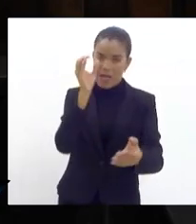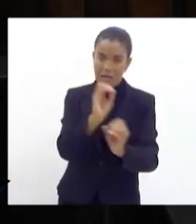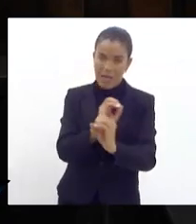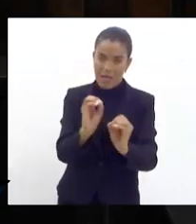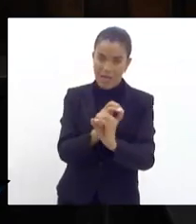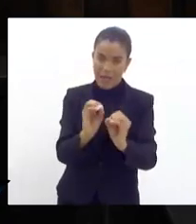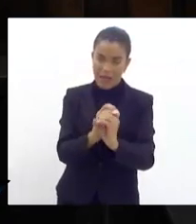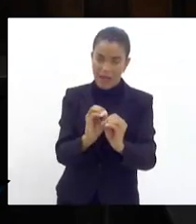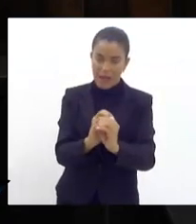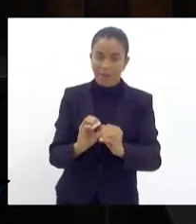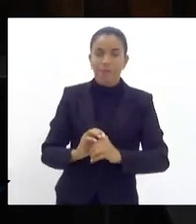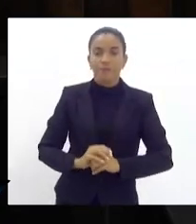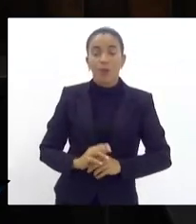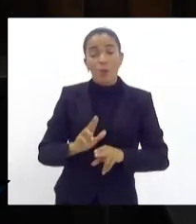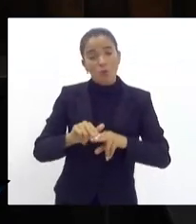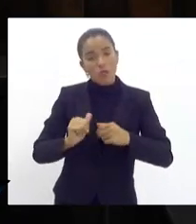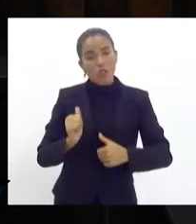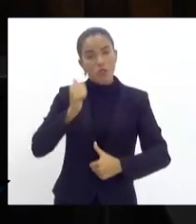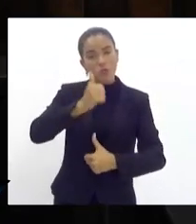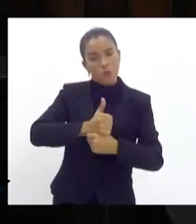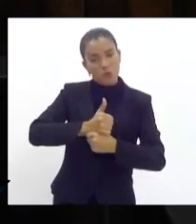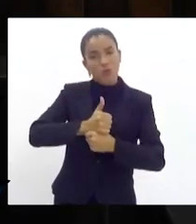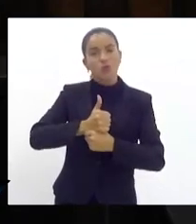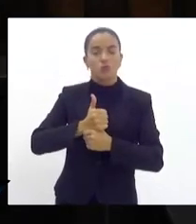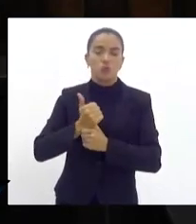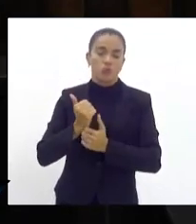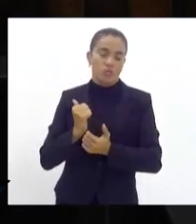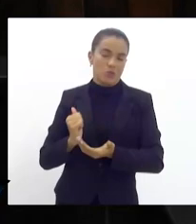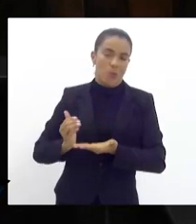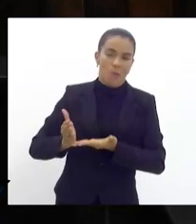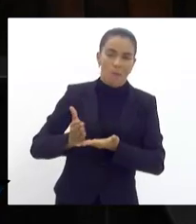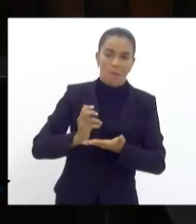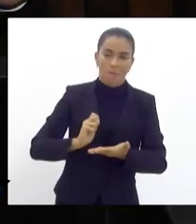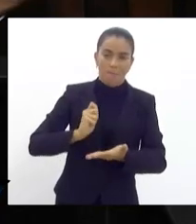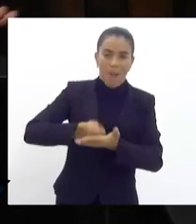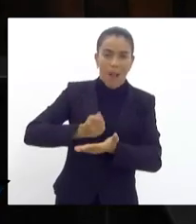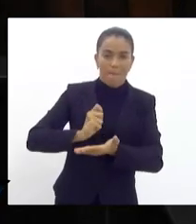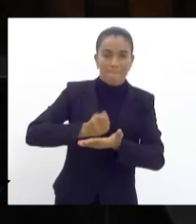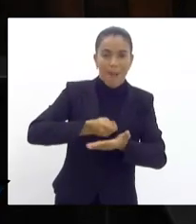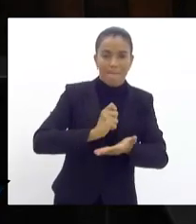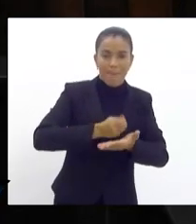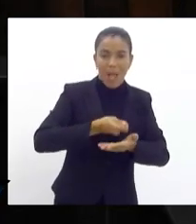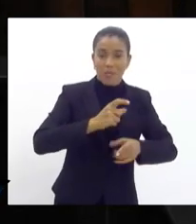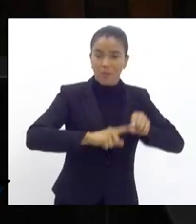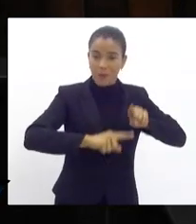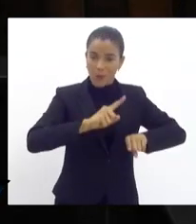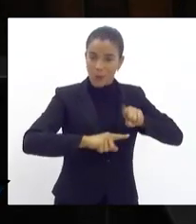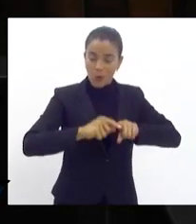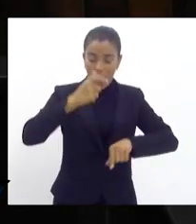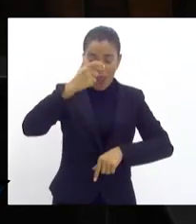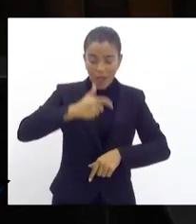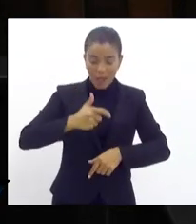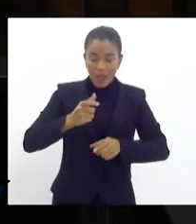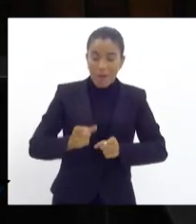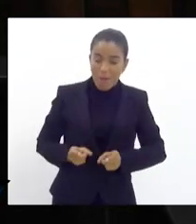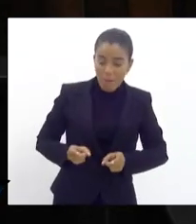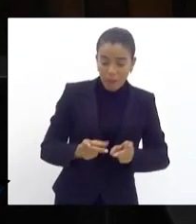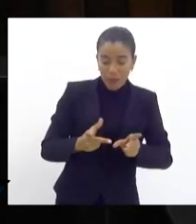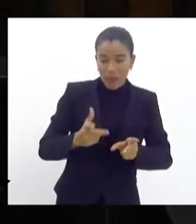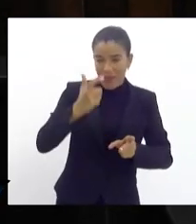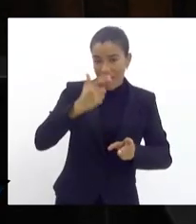Por isso que existe a substituição tributária. Se tributa todos os produtos na origem. É a regra